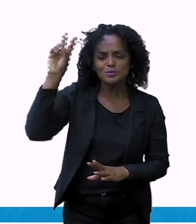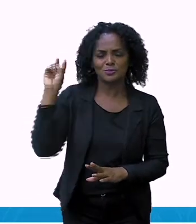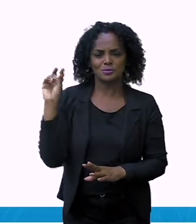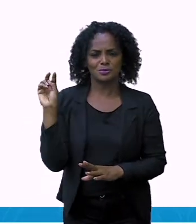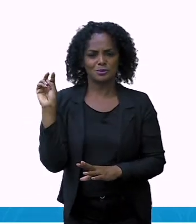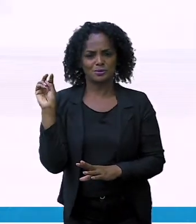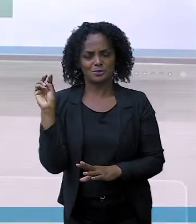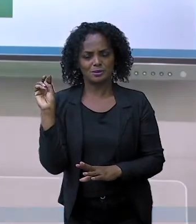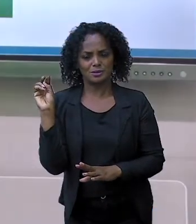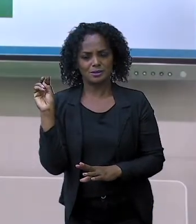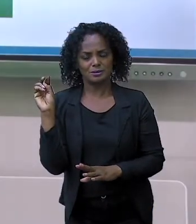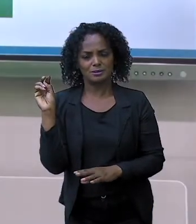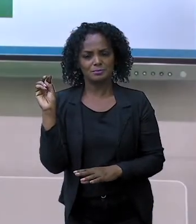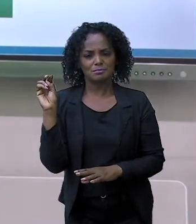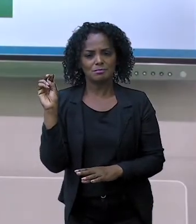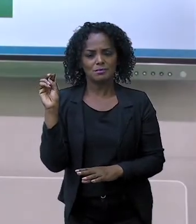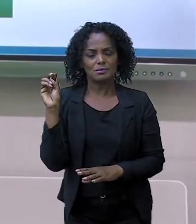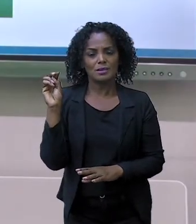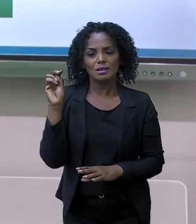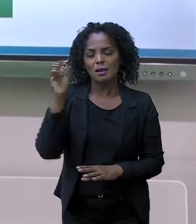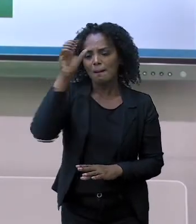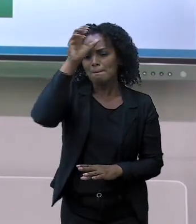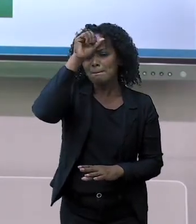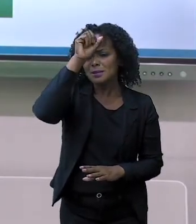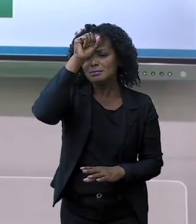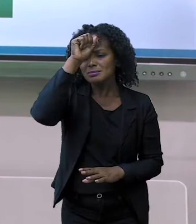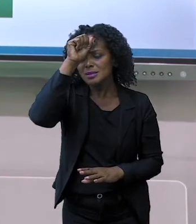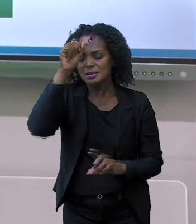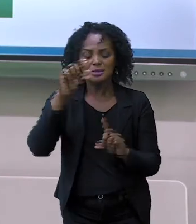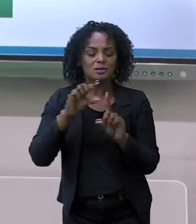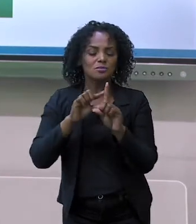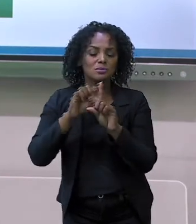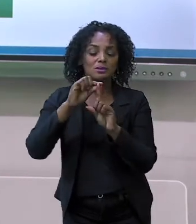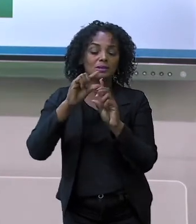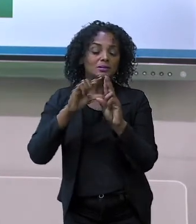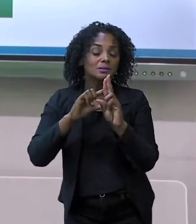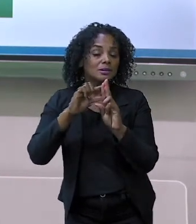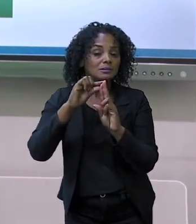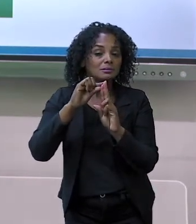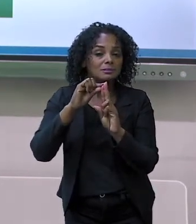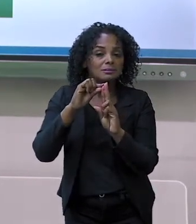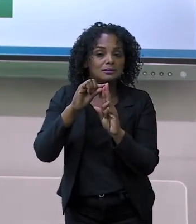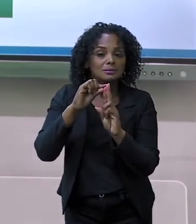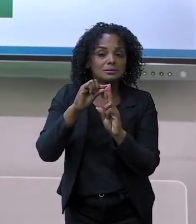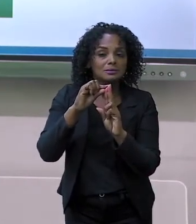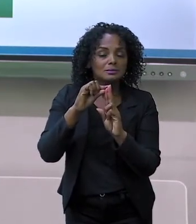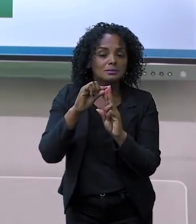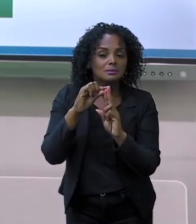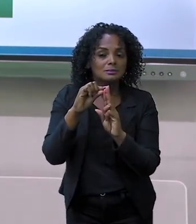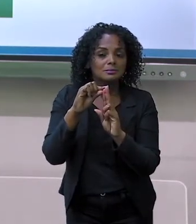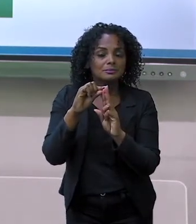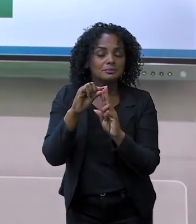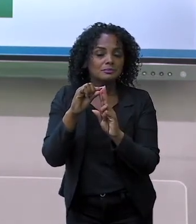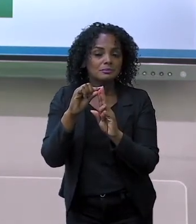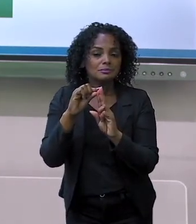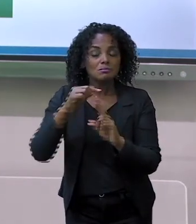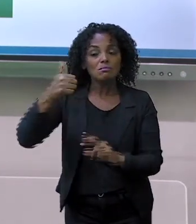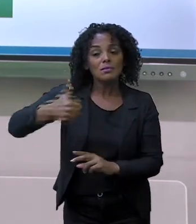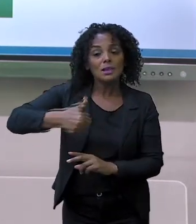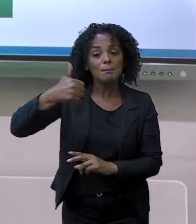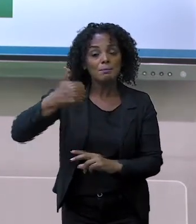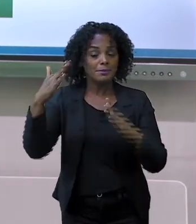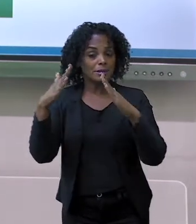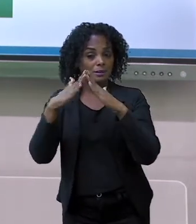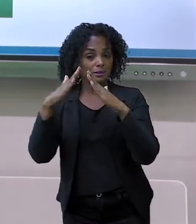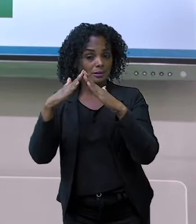unidades e as dezenas. Então, como aqui entrou de